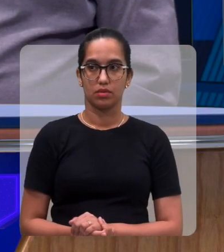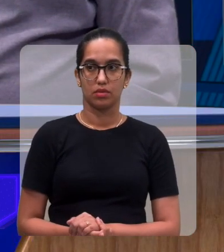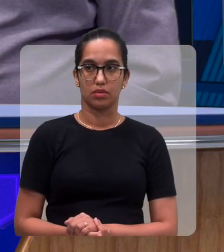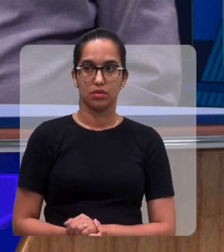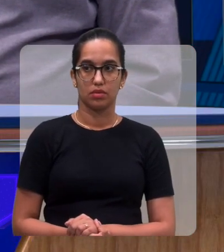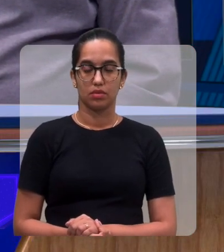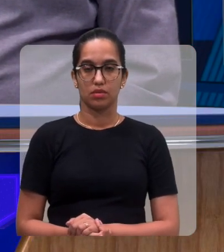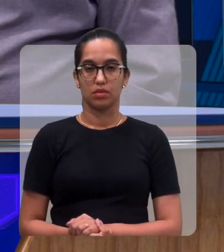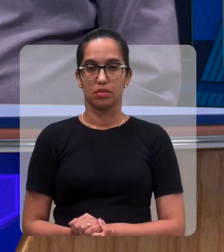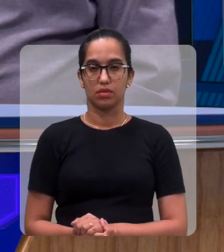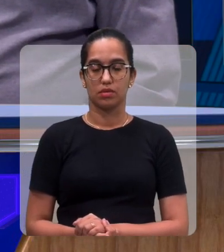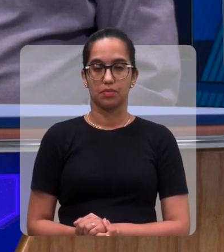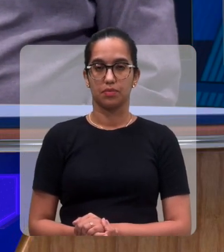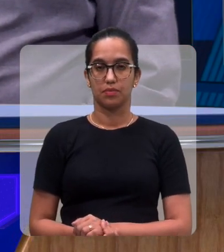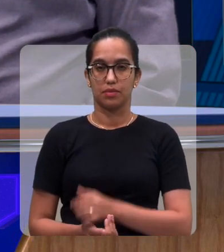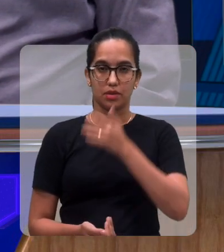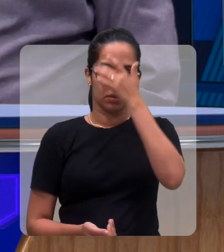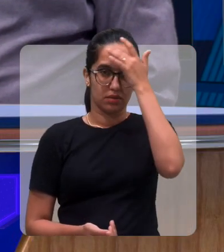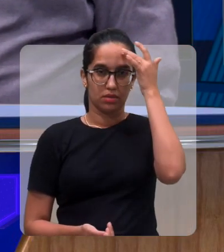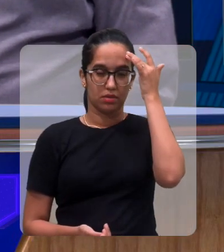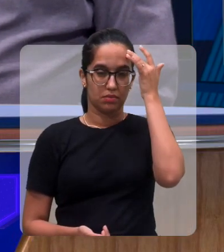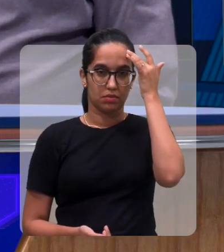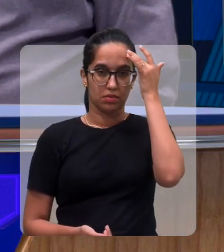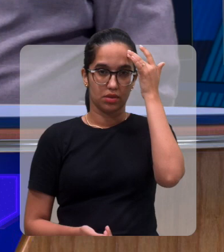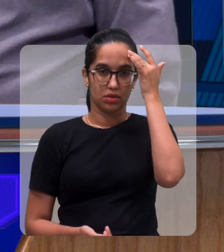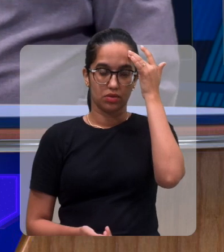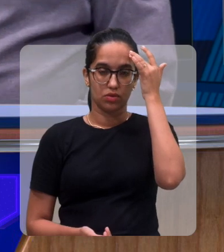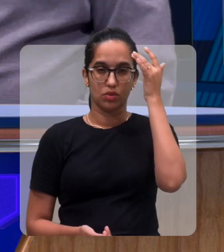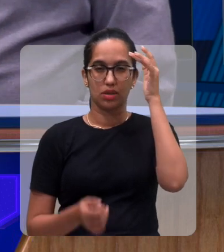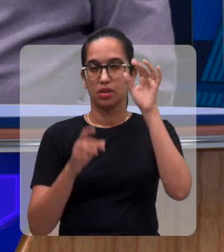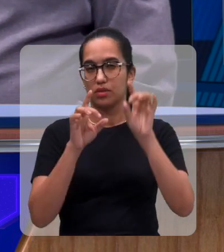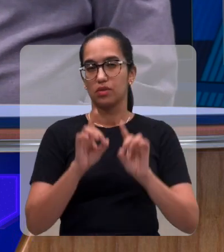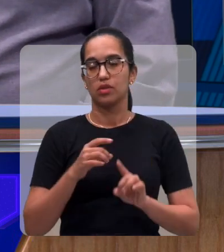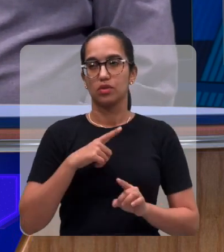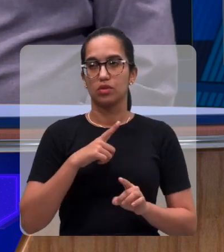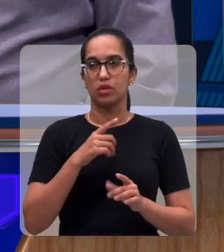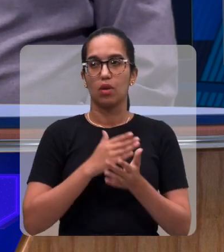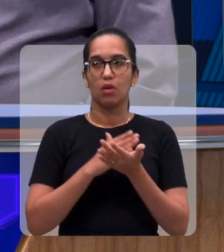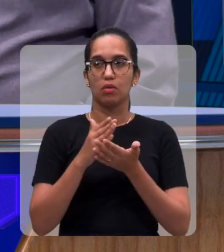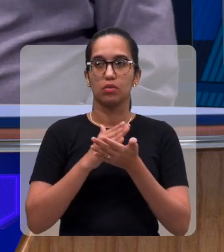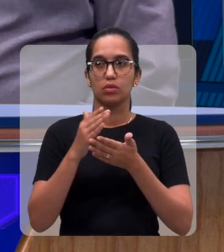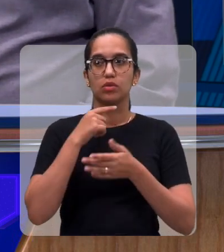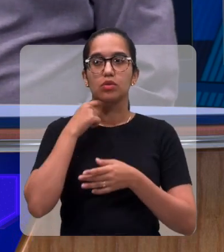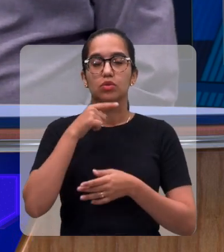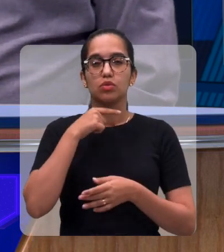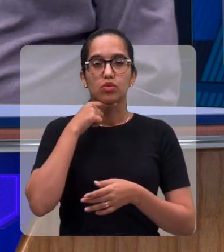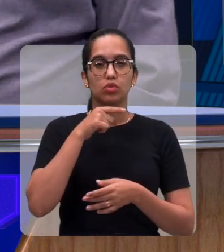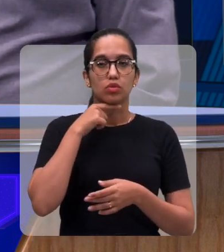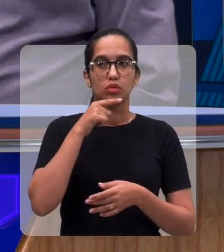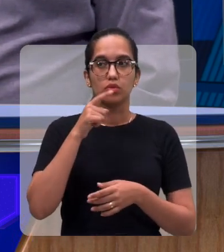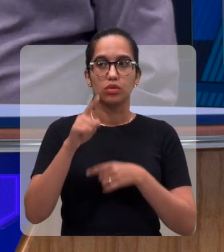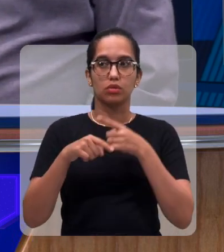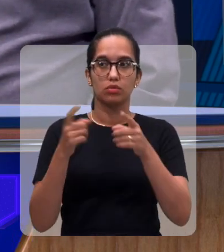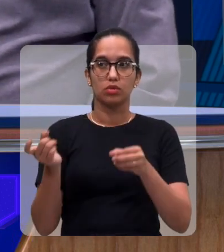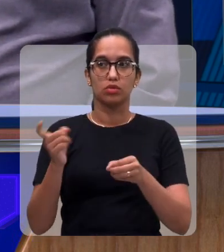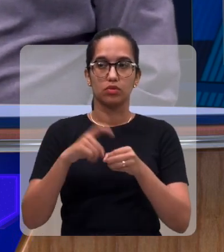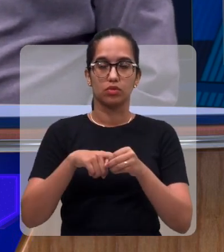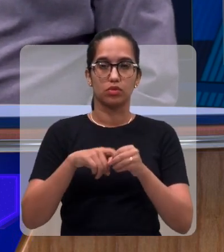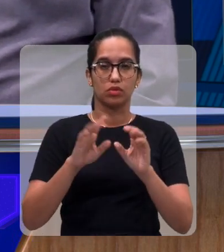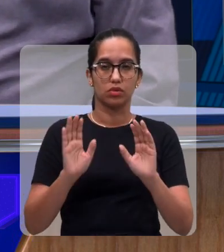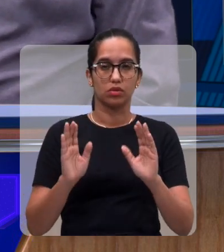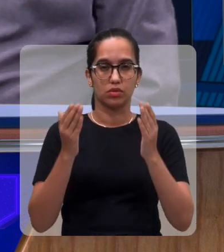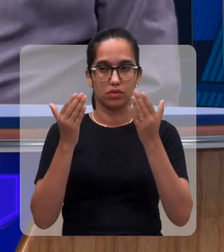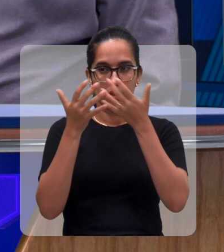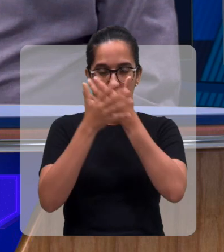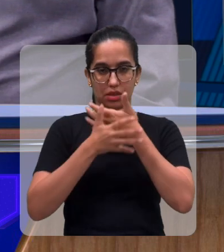pessoas com deficiência, tem algumas dúvidas aqui e daqui a pouquinho nós voltamos para o festival e